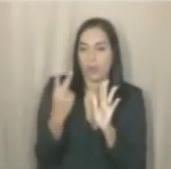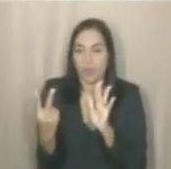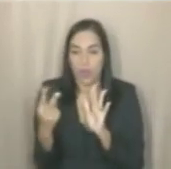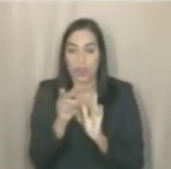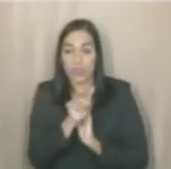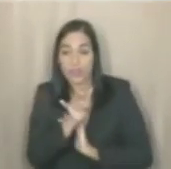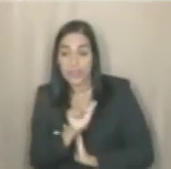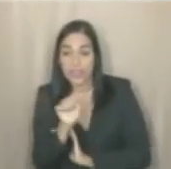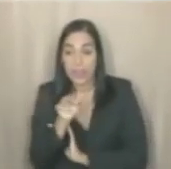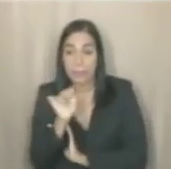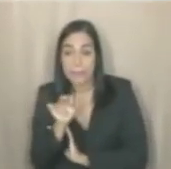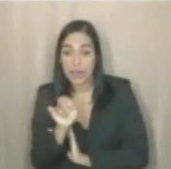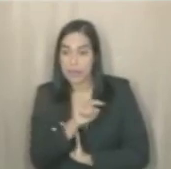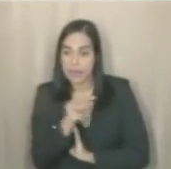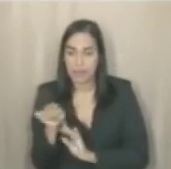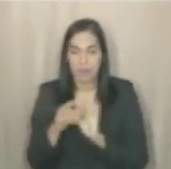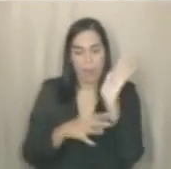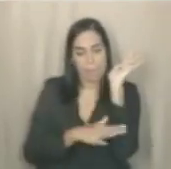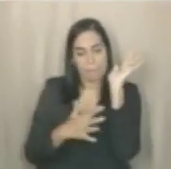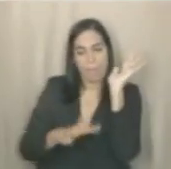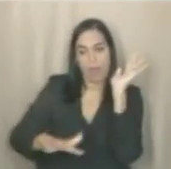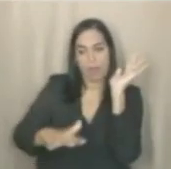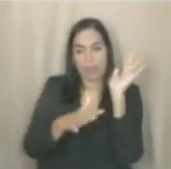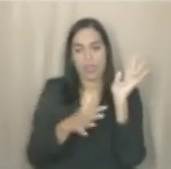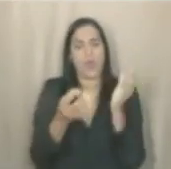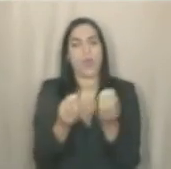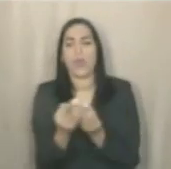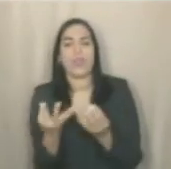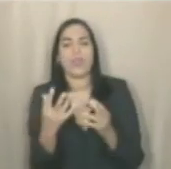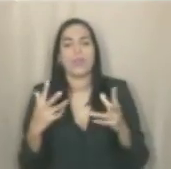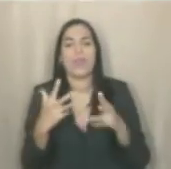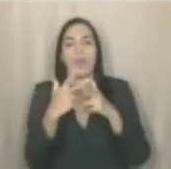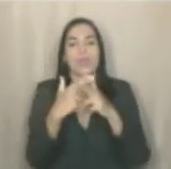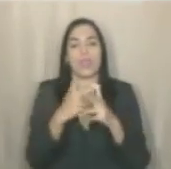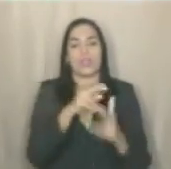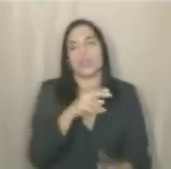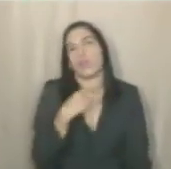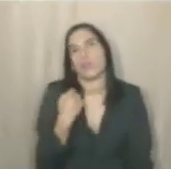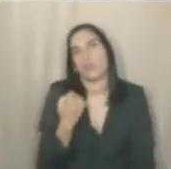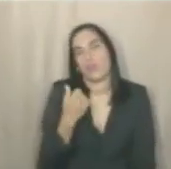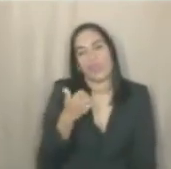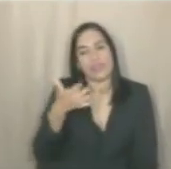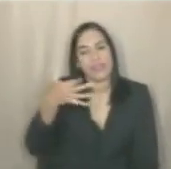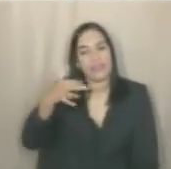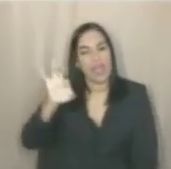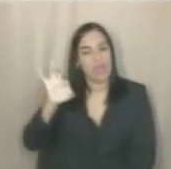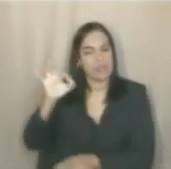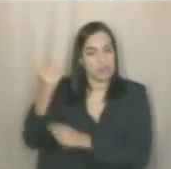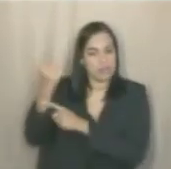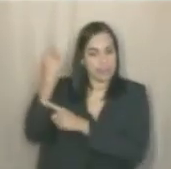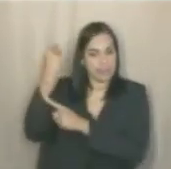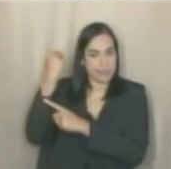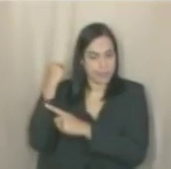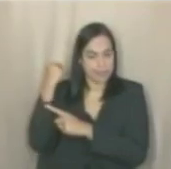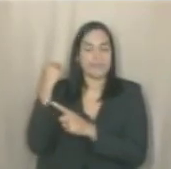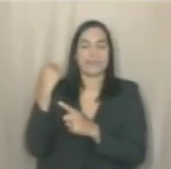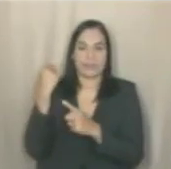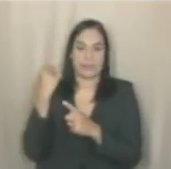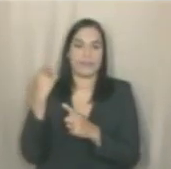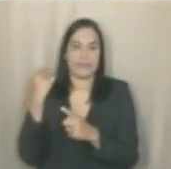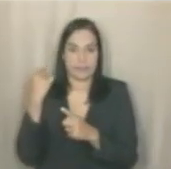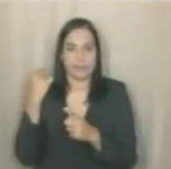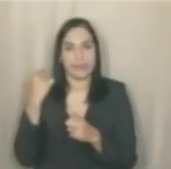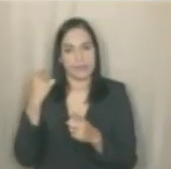se eu perguntar às vossas excelências quando é que foi inaugurada a Via Mangue, nós teremos aí quase 10 anos para trás. Vamos pegar esses